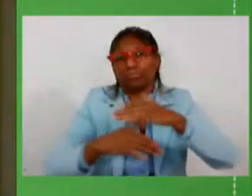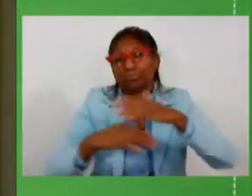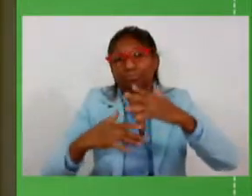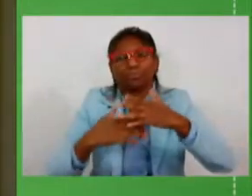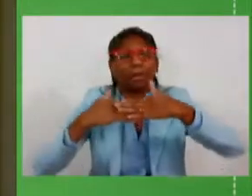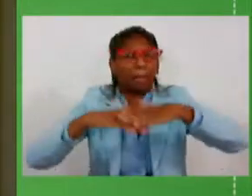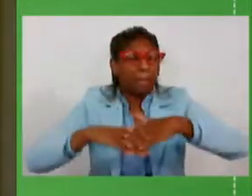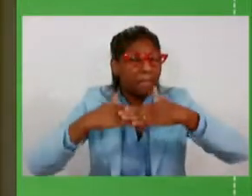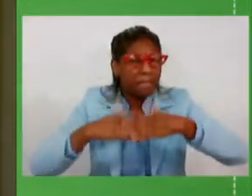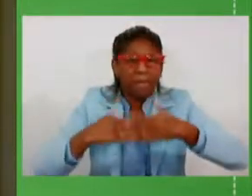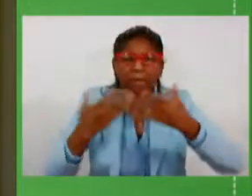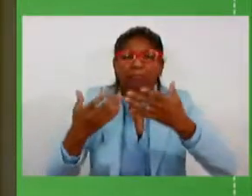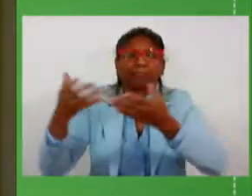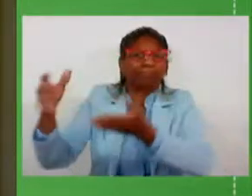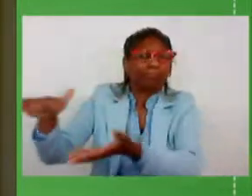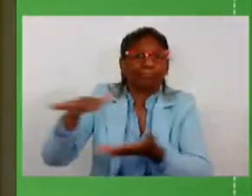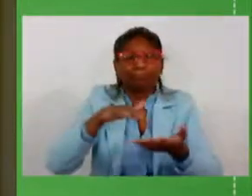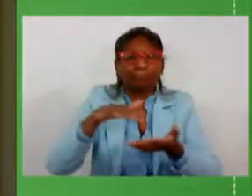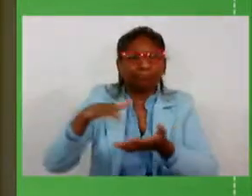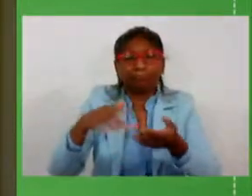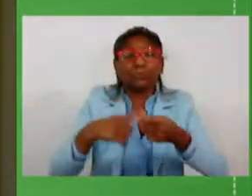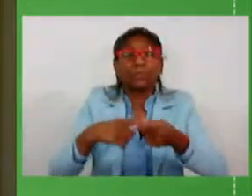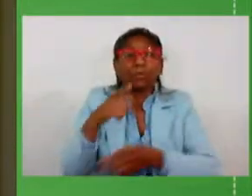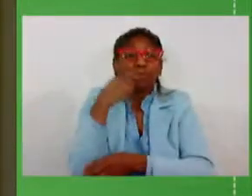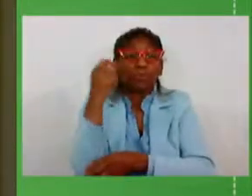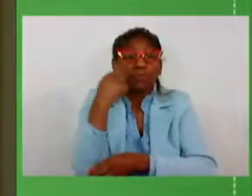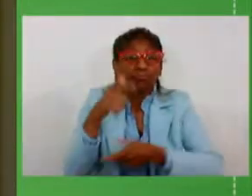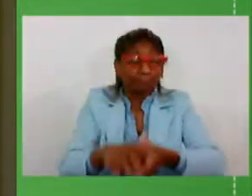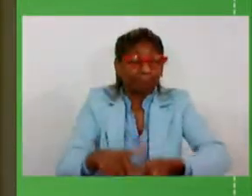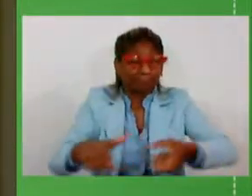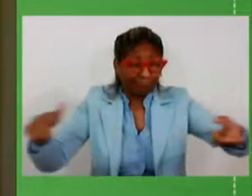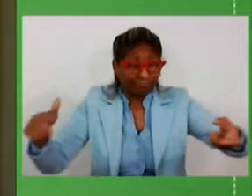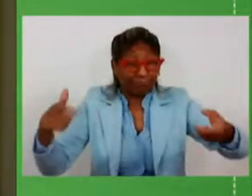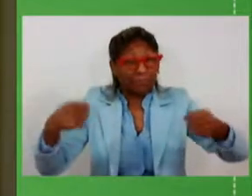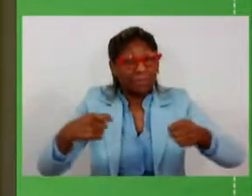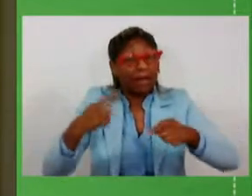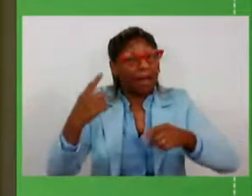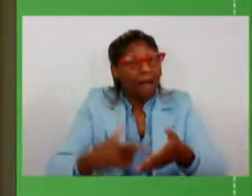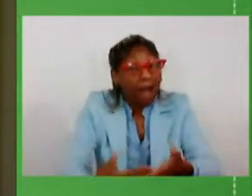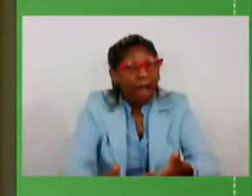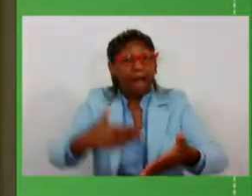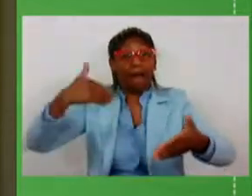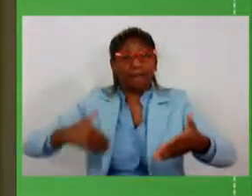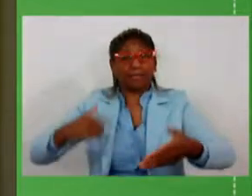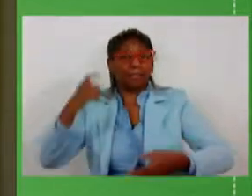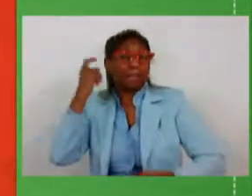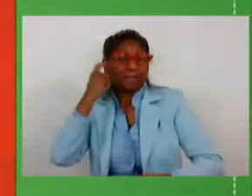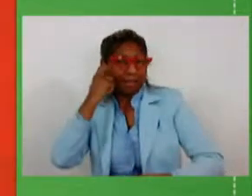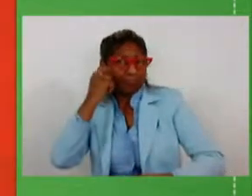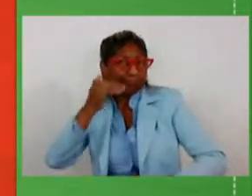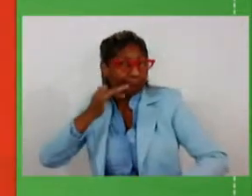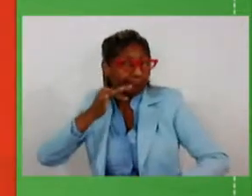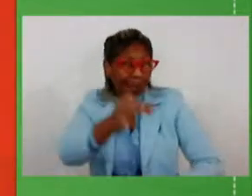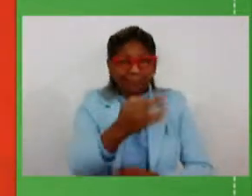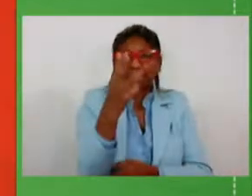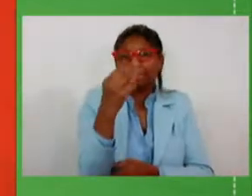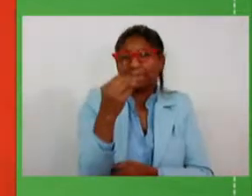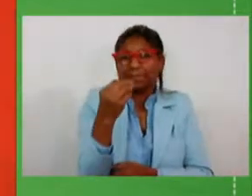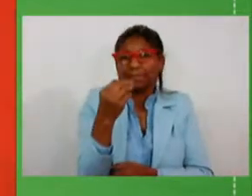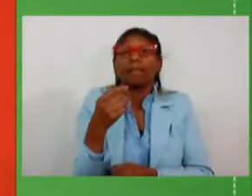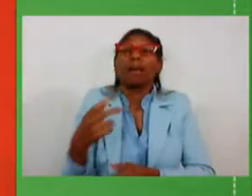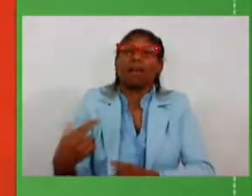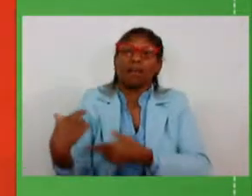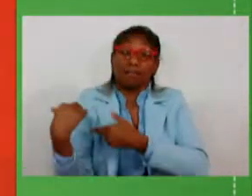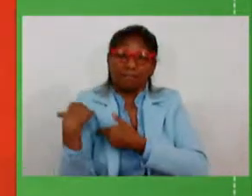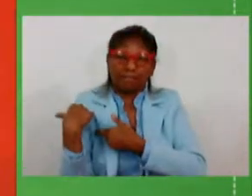que nós queremos que o Rio Grande do Sul tenha, e a gente precisa pensar nessa solução a longo prazo. O concessionário vai ser responsável pela manutenção, obras